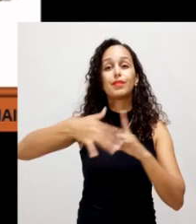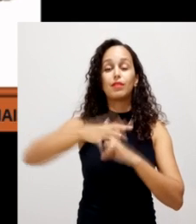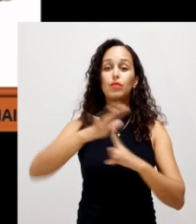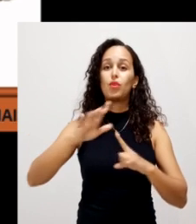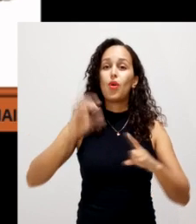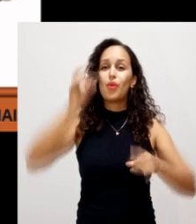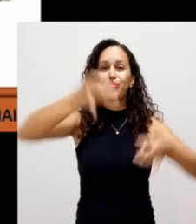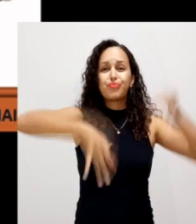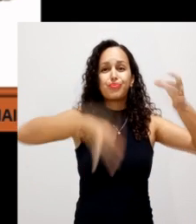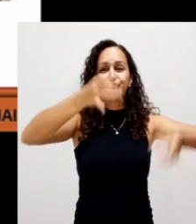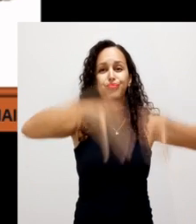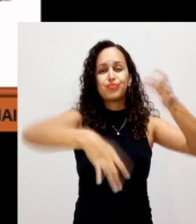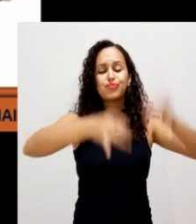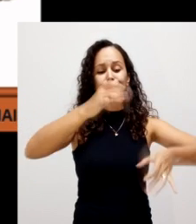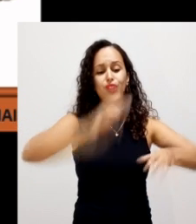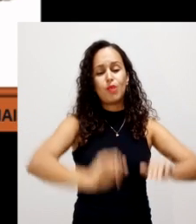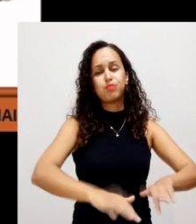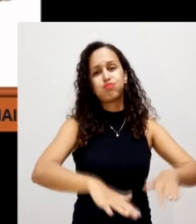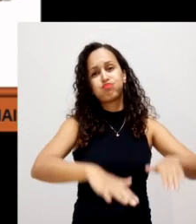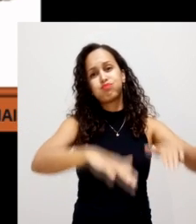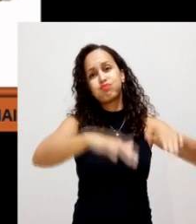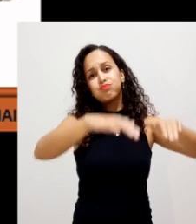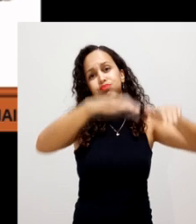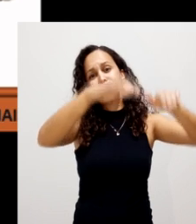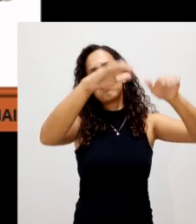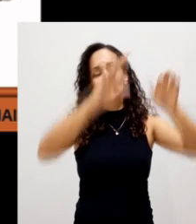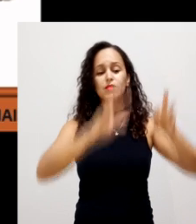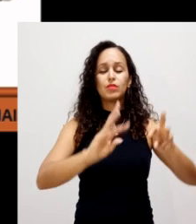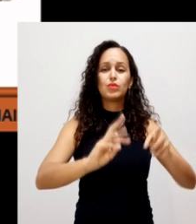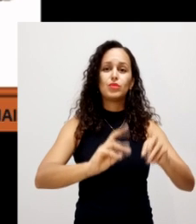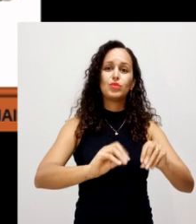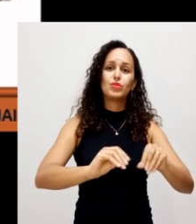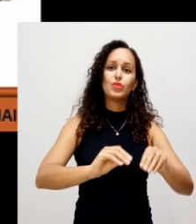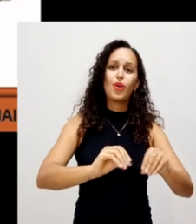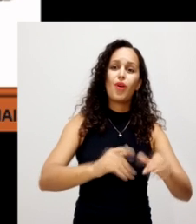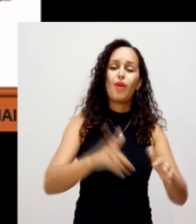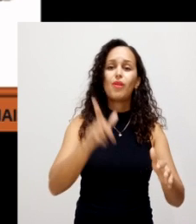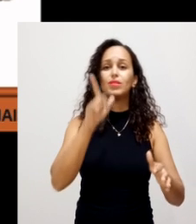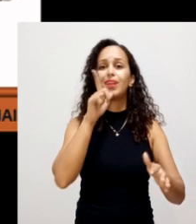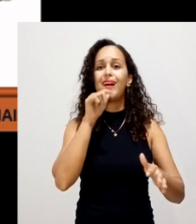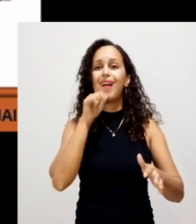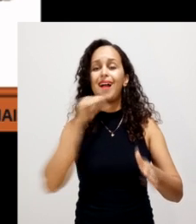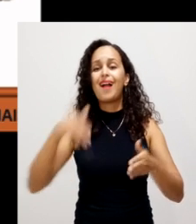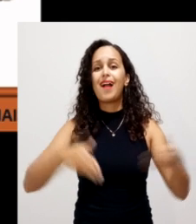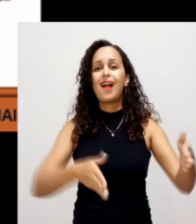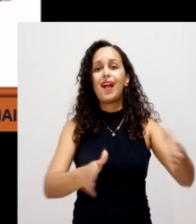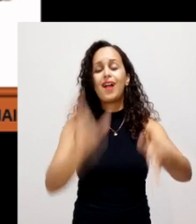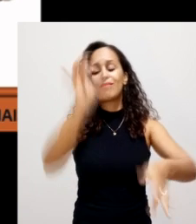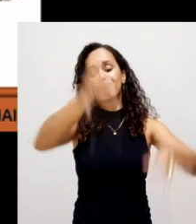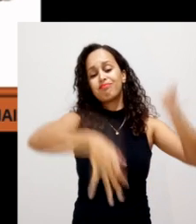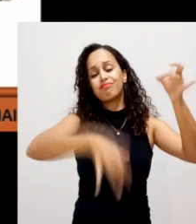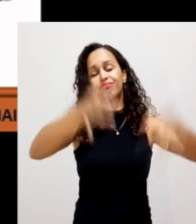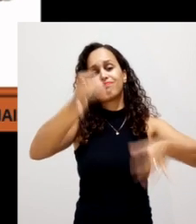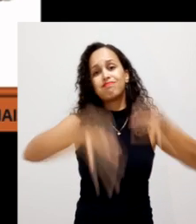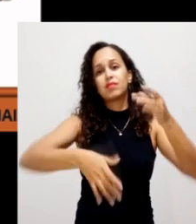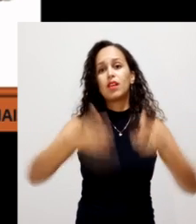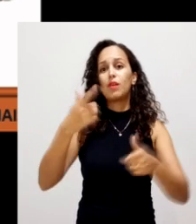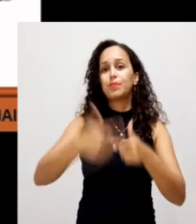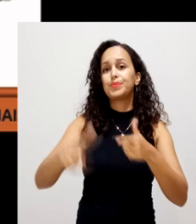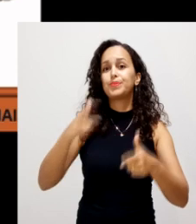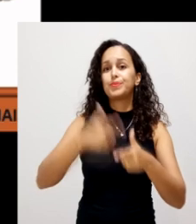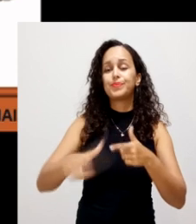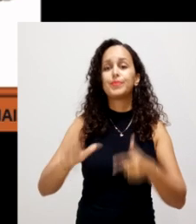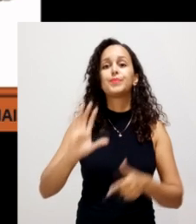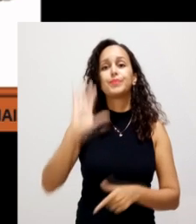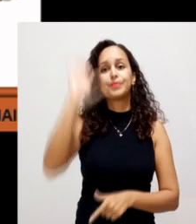resíduos. E esses resíduos são depositados sobre o solo, sobre as águas. E isso tem causado inúmeros